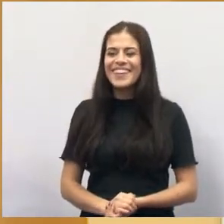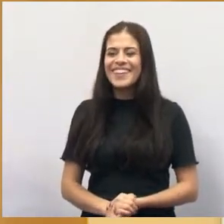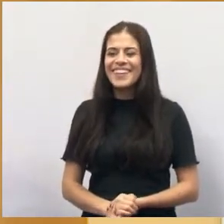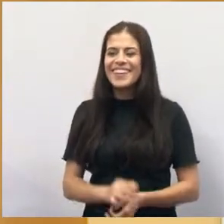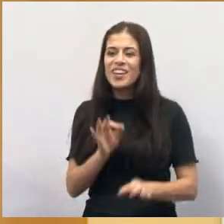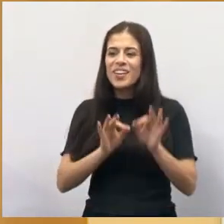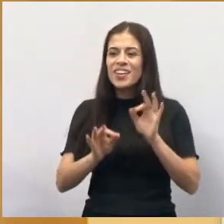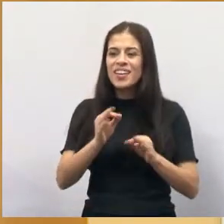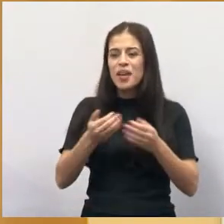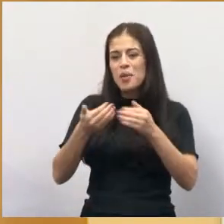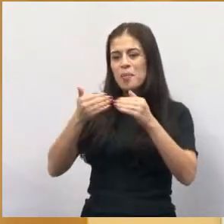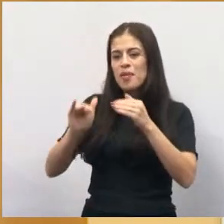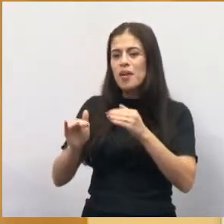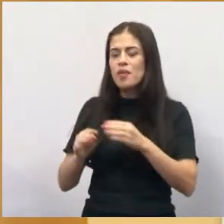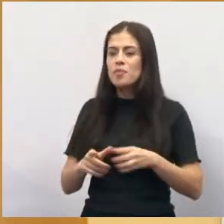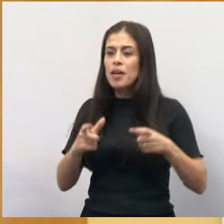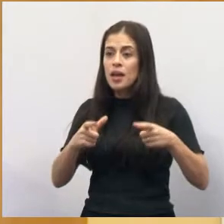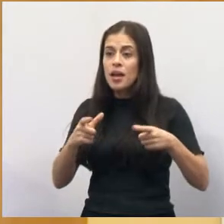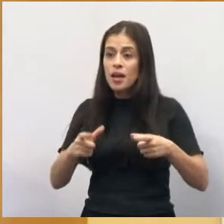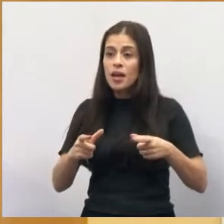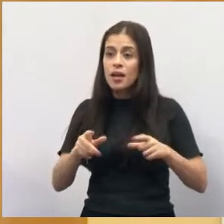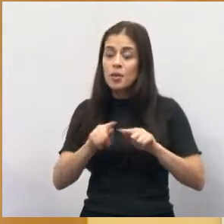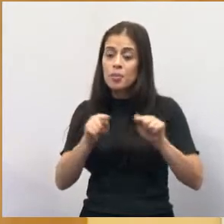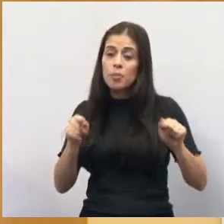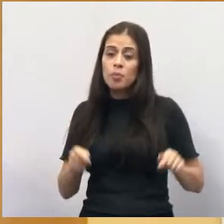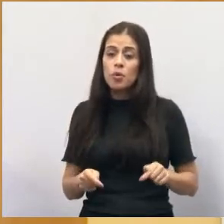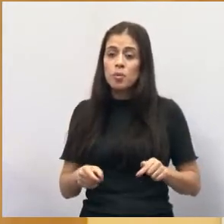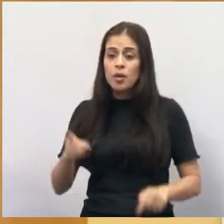devolver a área pública que o Dória invadiu.